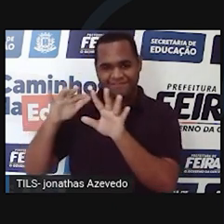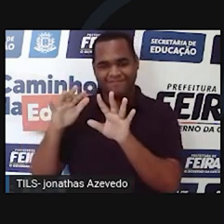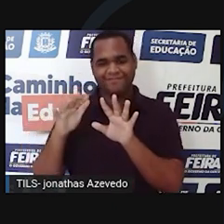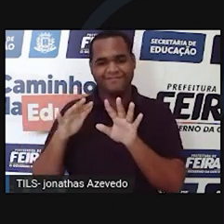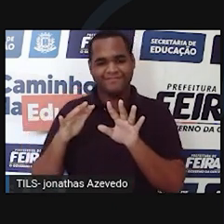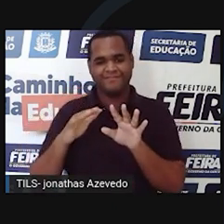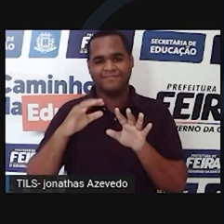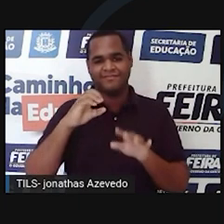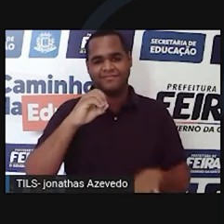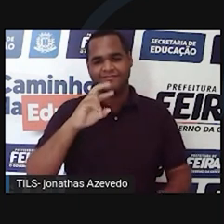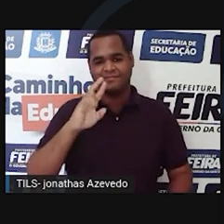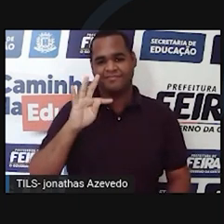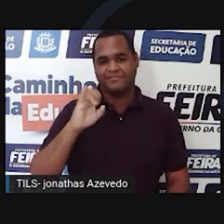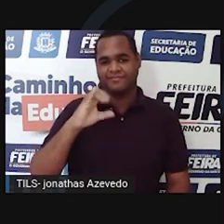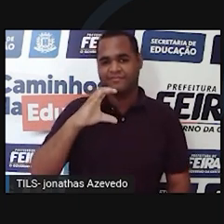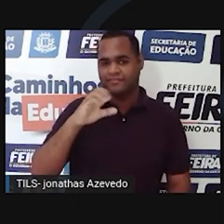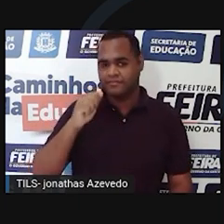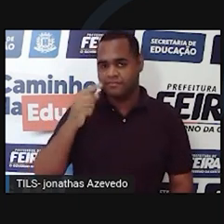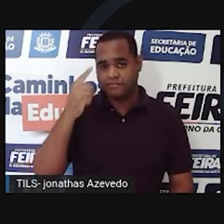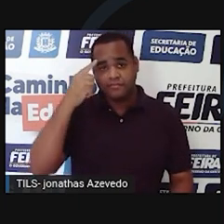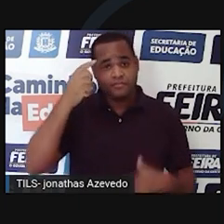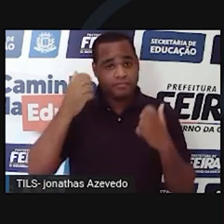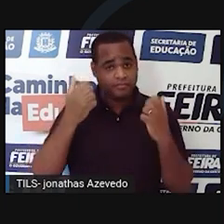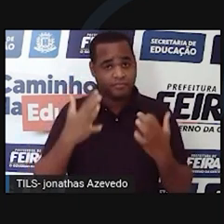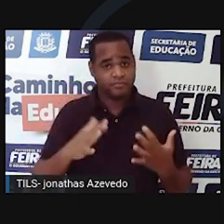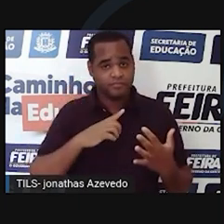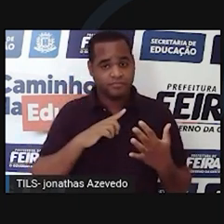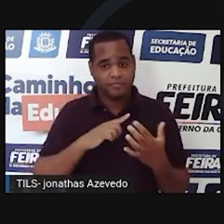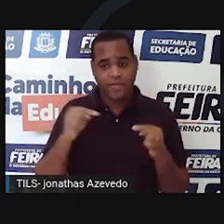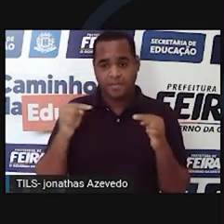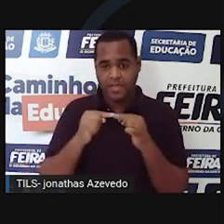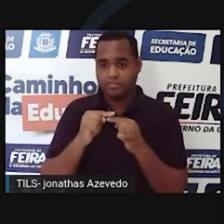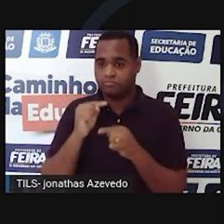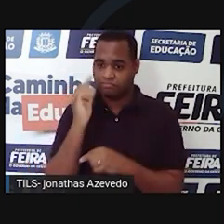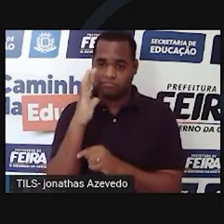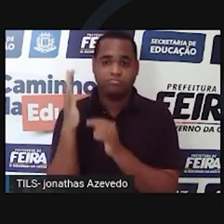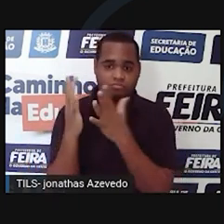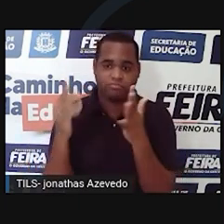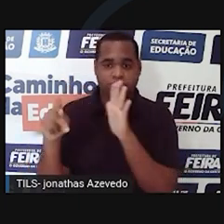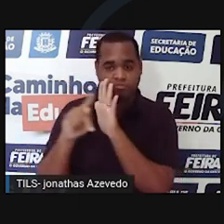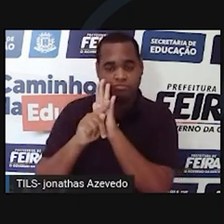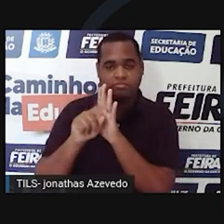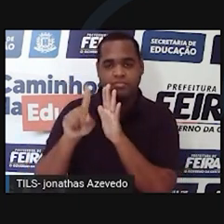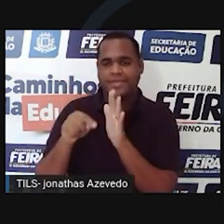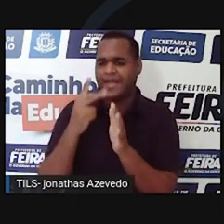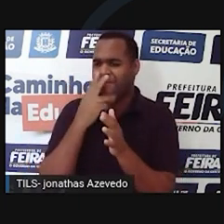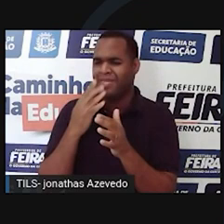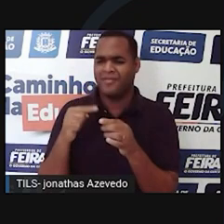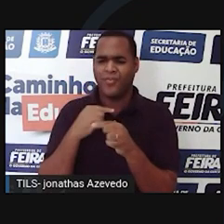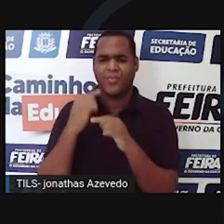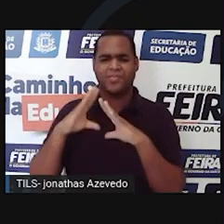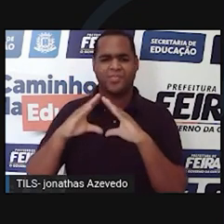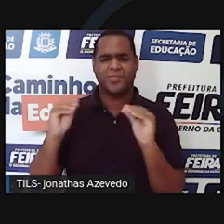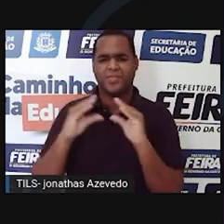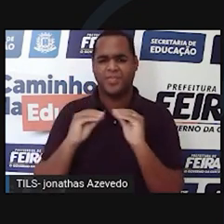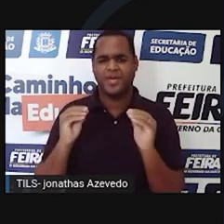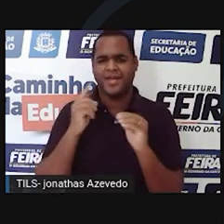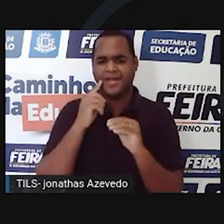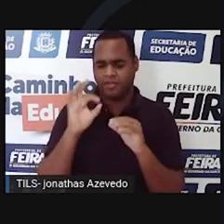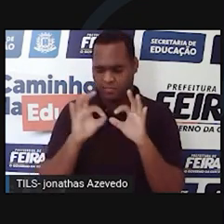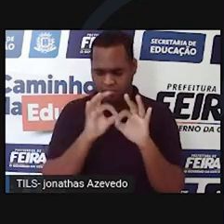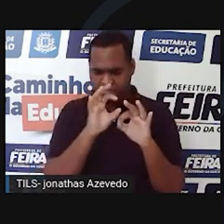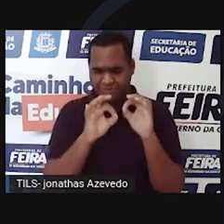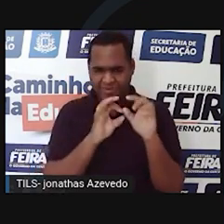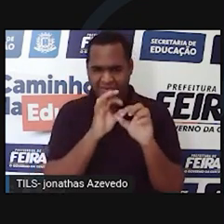A cortiça é uma árvore, material, portanto, de origem vegetal. Quando este material está morto, no caso das rolhas, por exemplo,